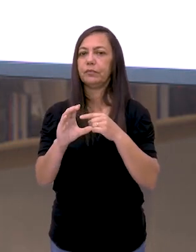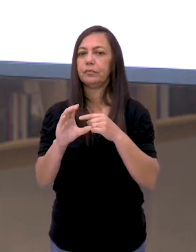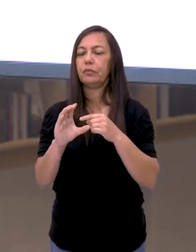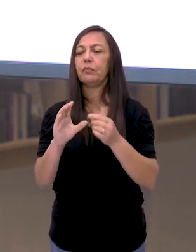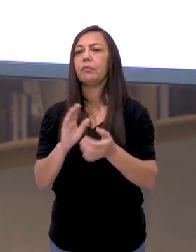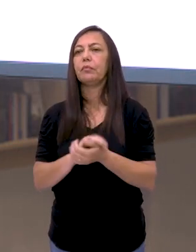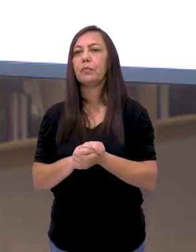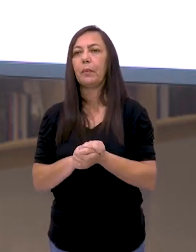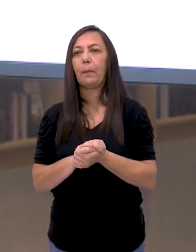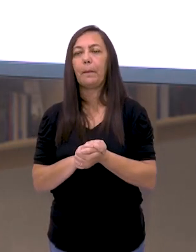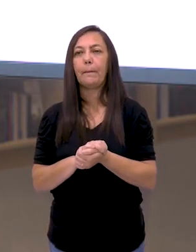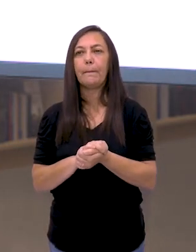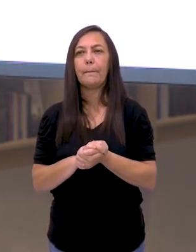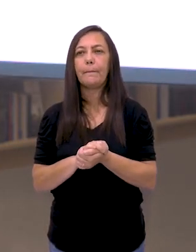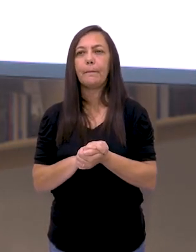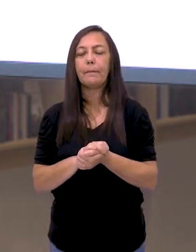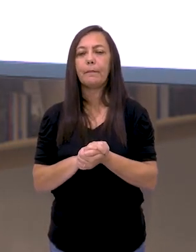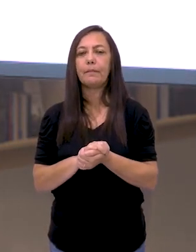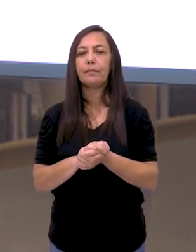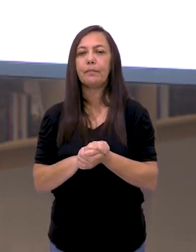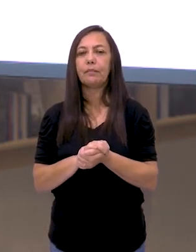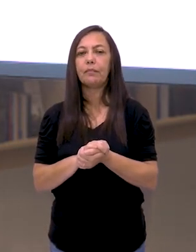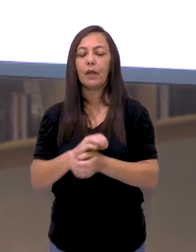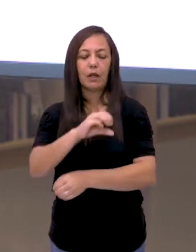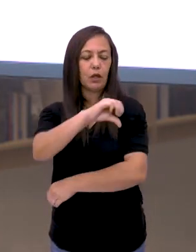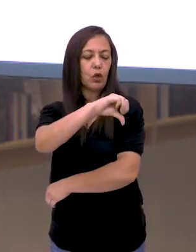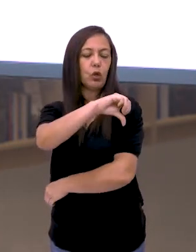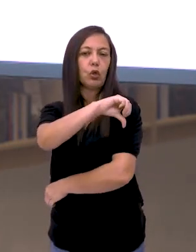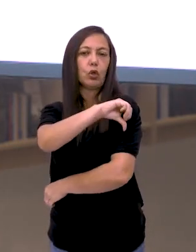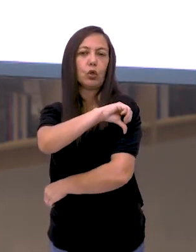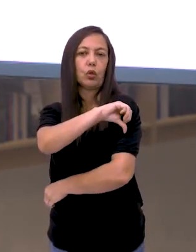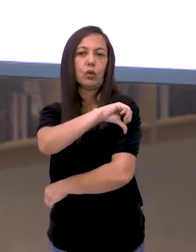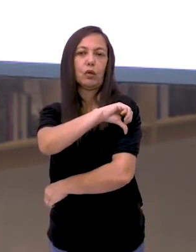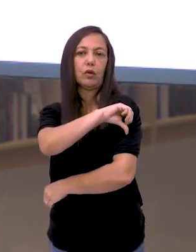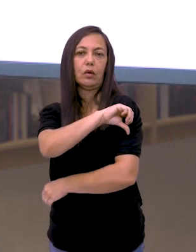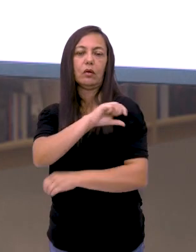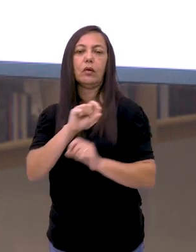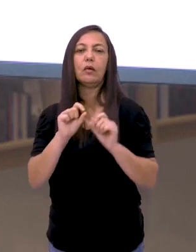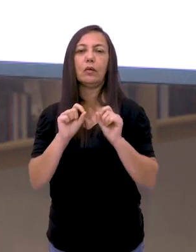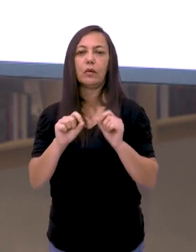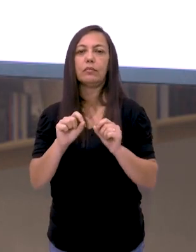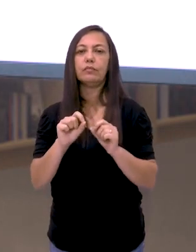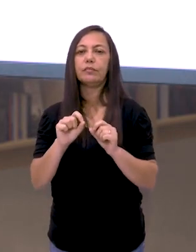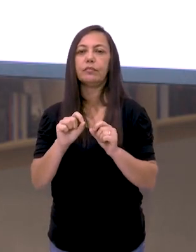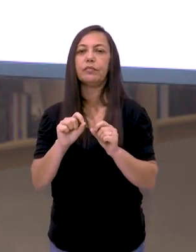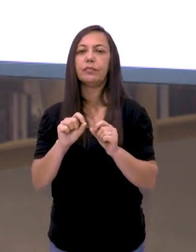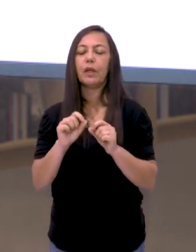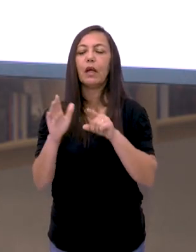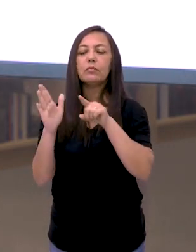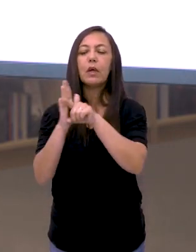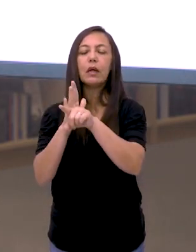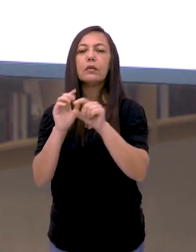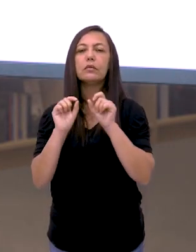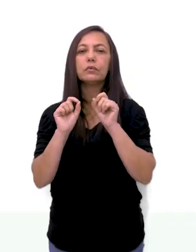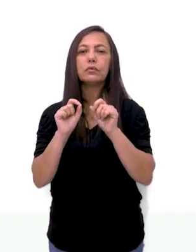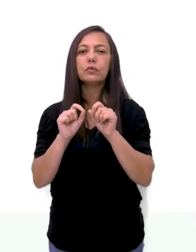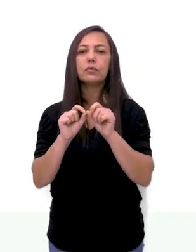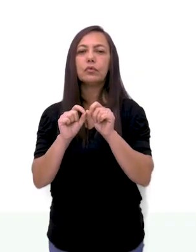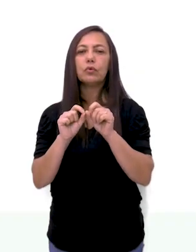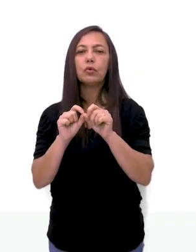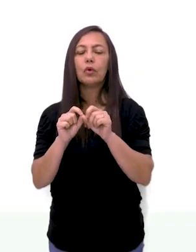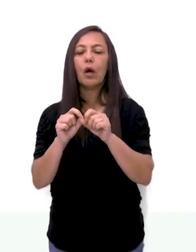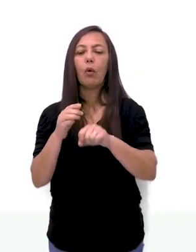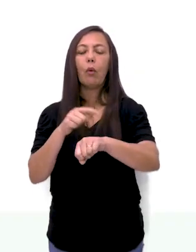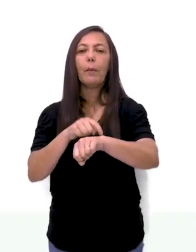católica fazia isso. O nono ano, né? Para o nono ano, nós temos também as seguintes questões. O